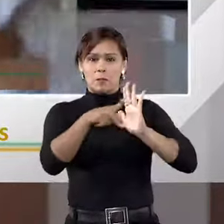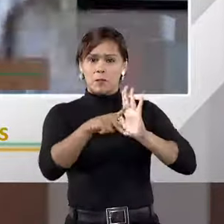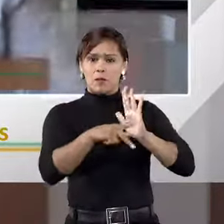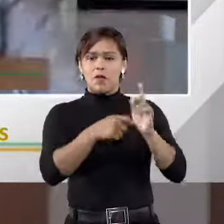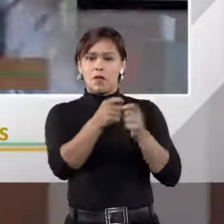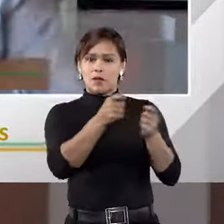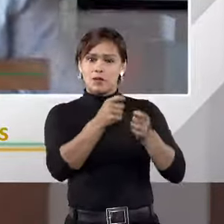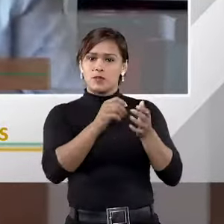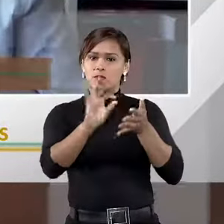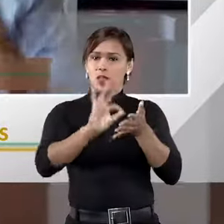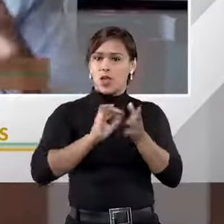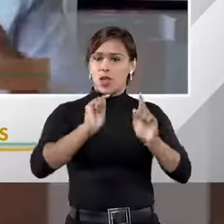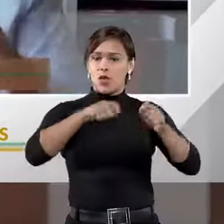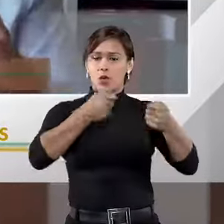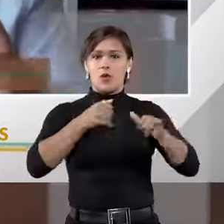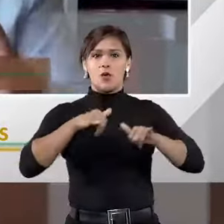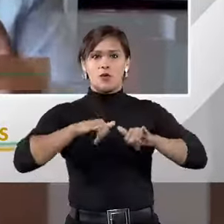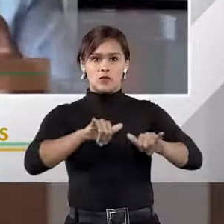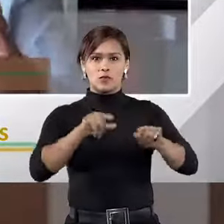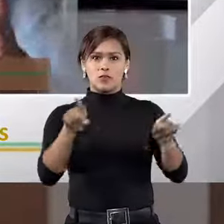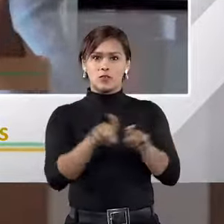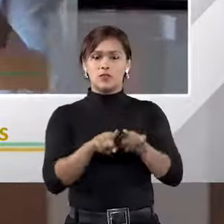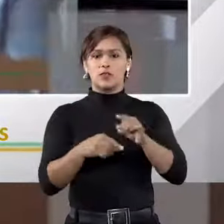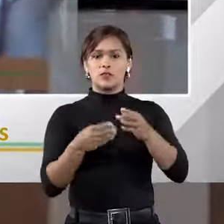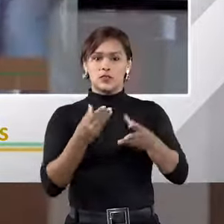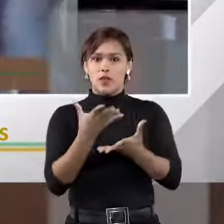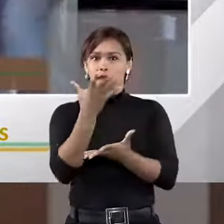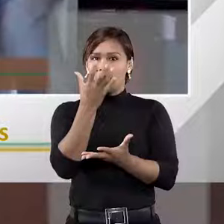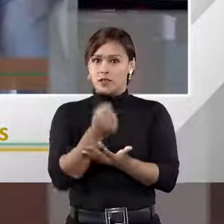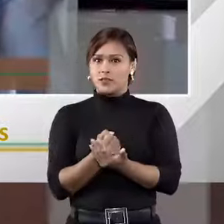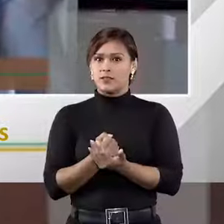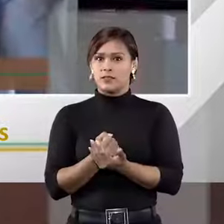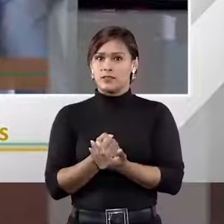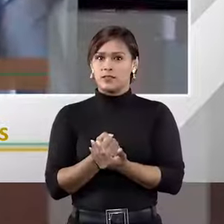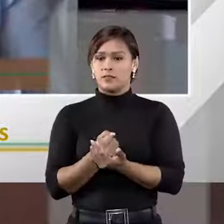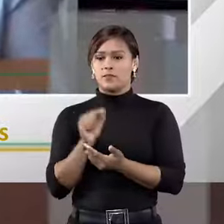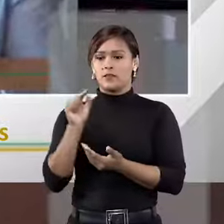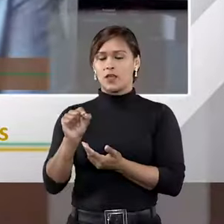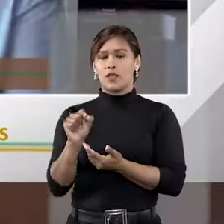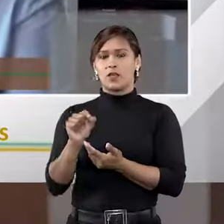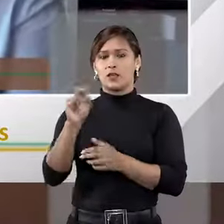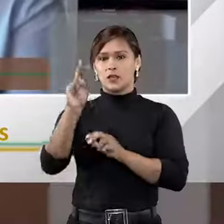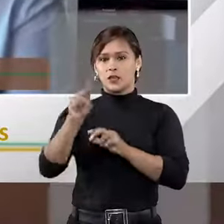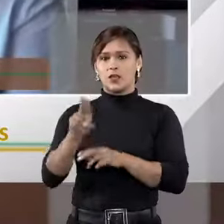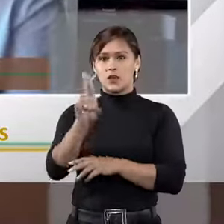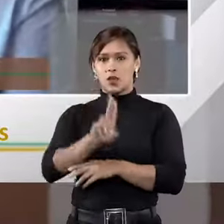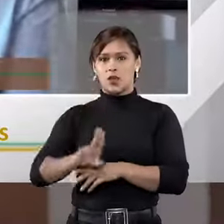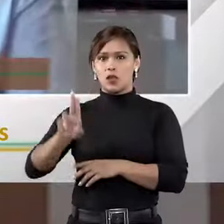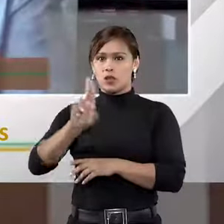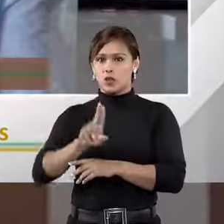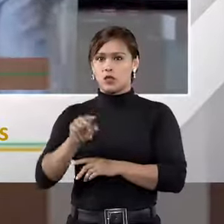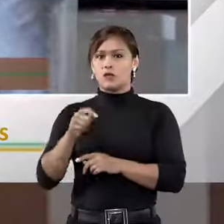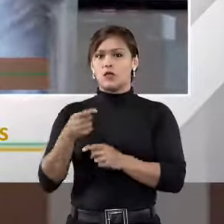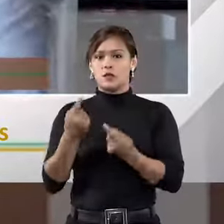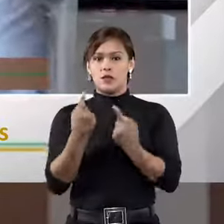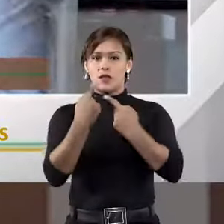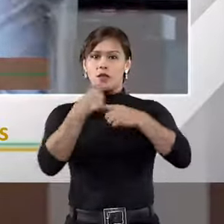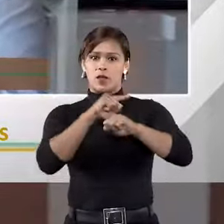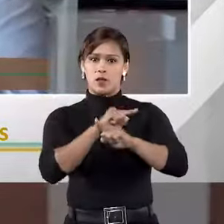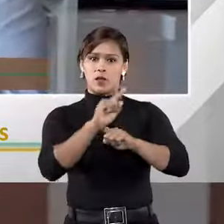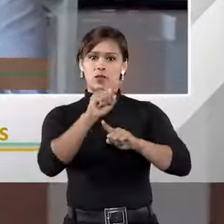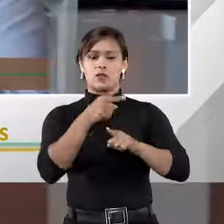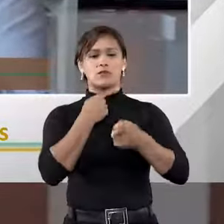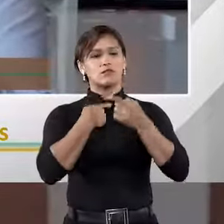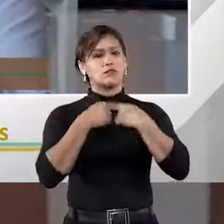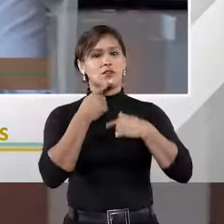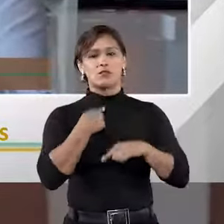arbitragem contra o fornecedor. Então, ele aceita aquilo e usa aquilo. Agora, contra ele, sem a vontade